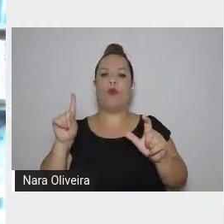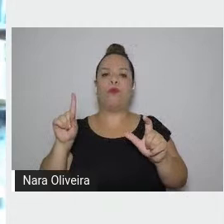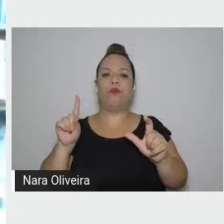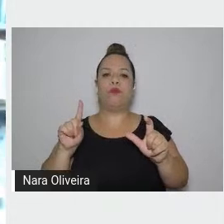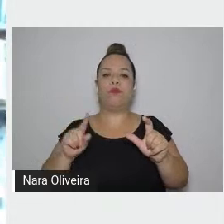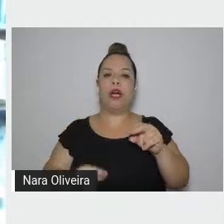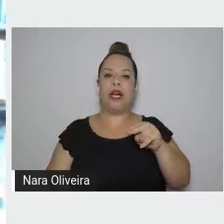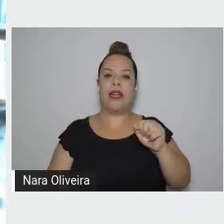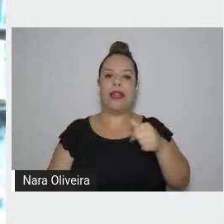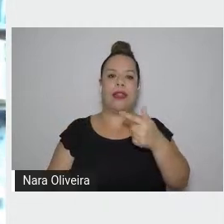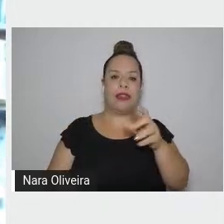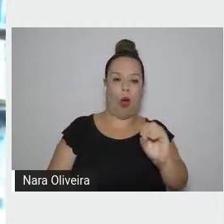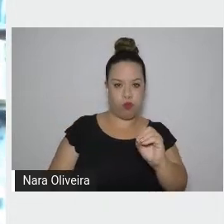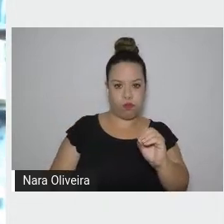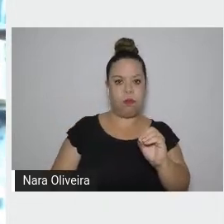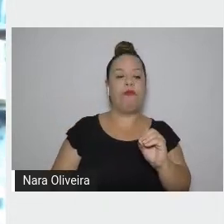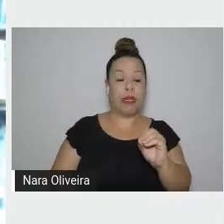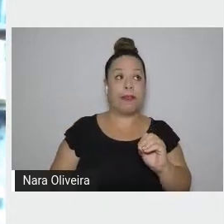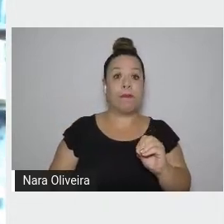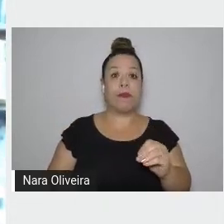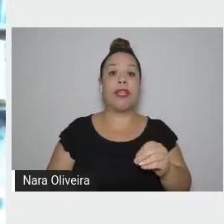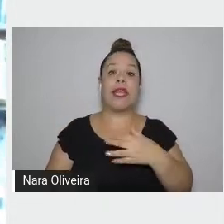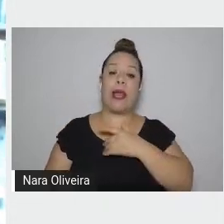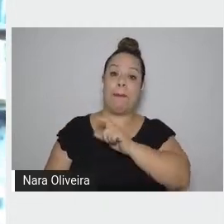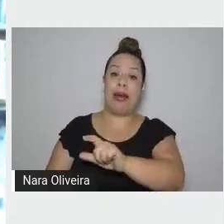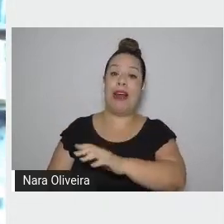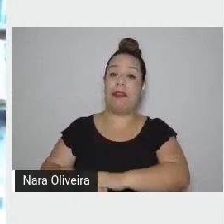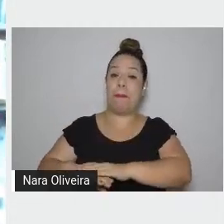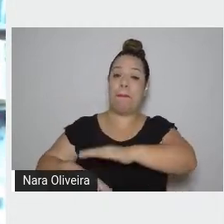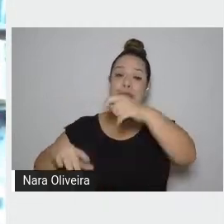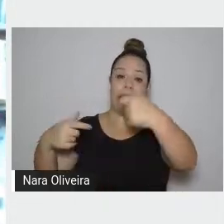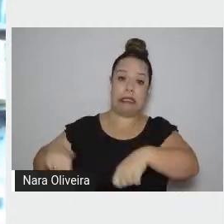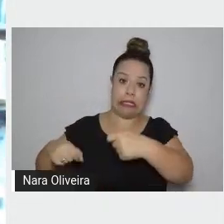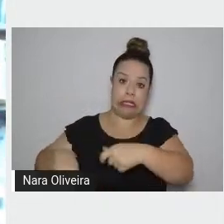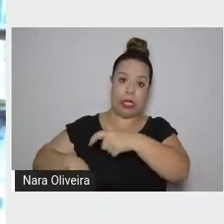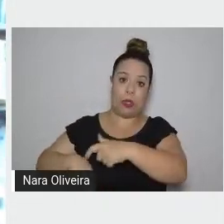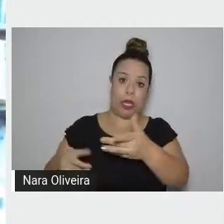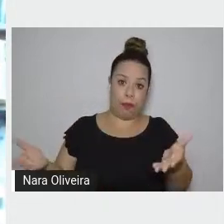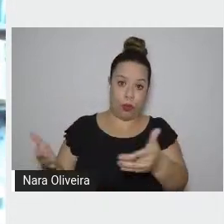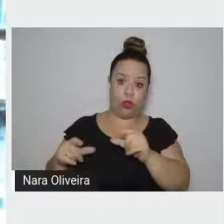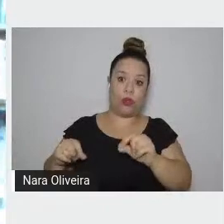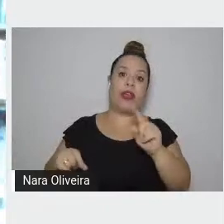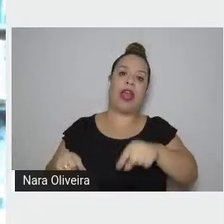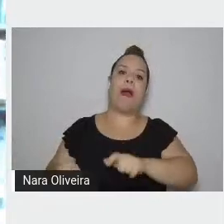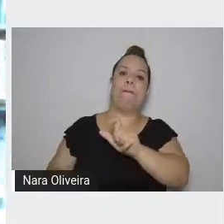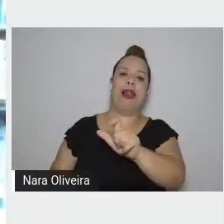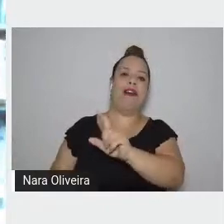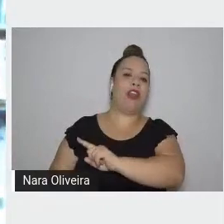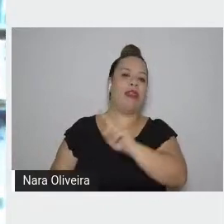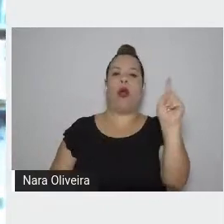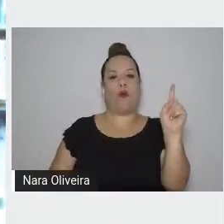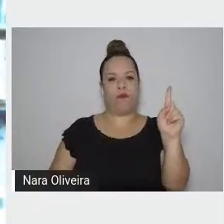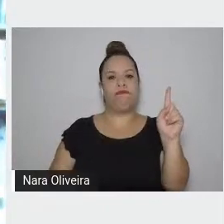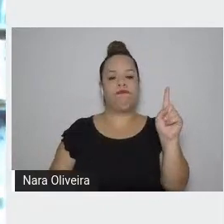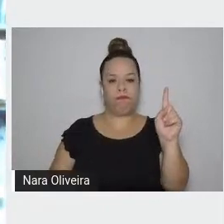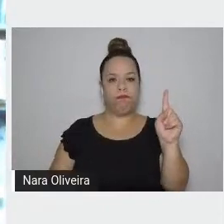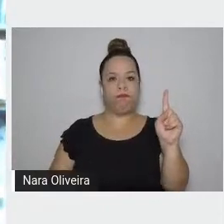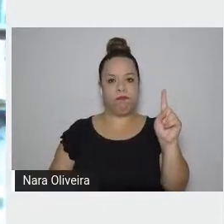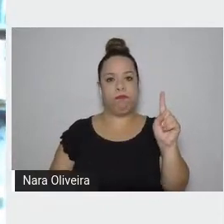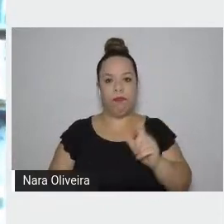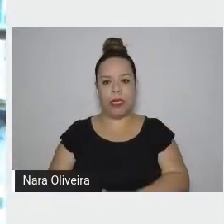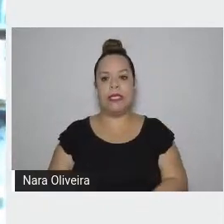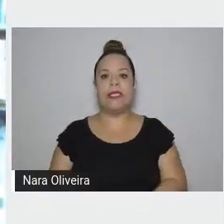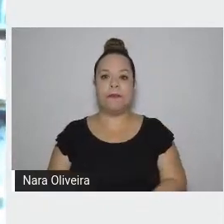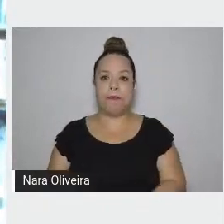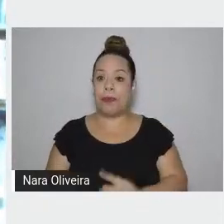E, depois, a palavra mais necessária nos tempos em que vivemos é a palavra não. Na verdade, todos